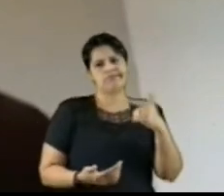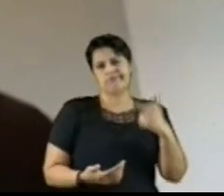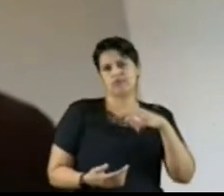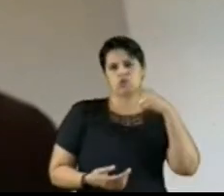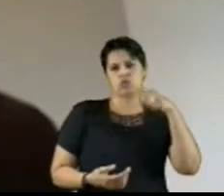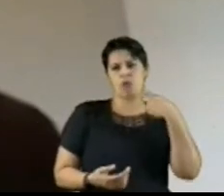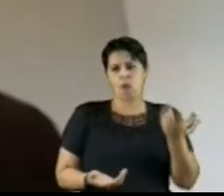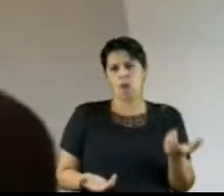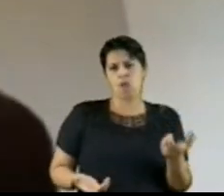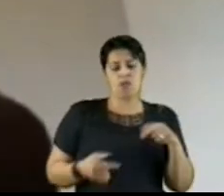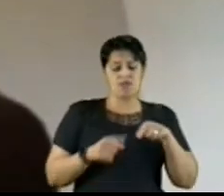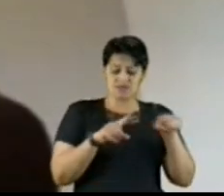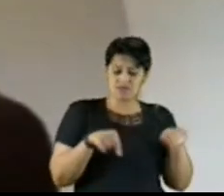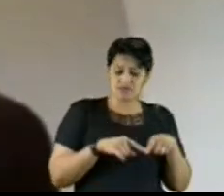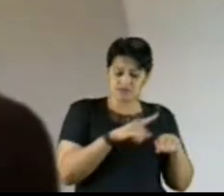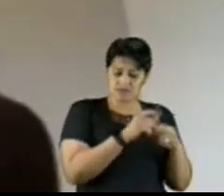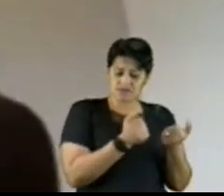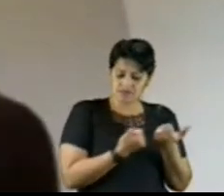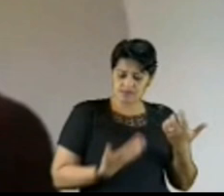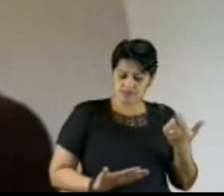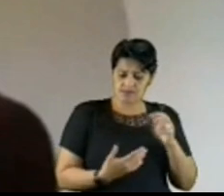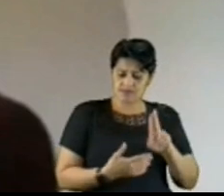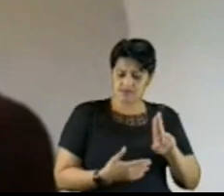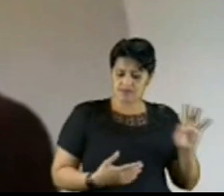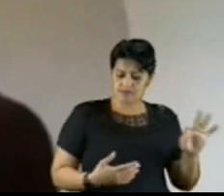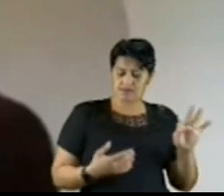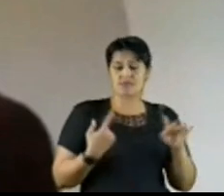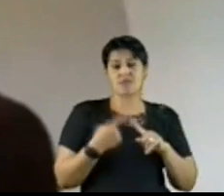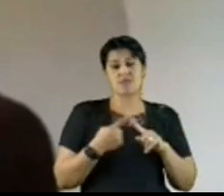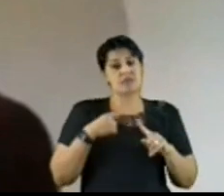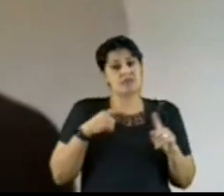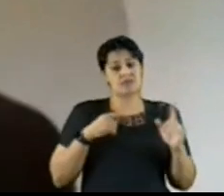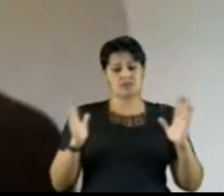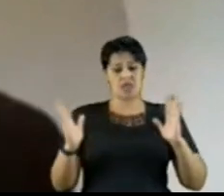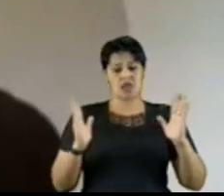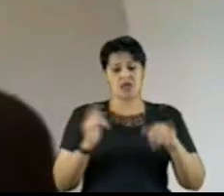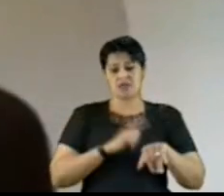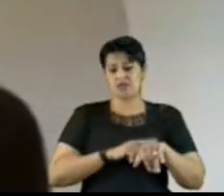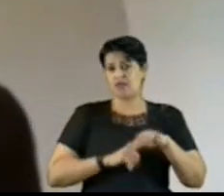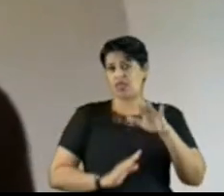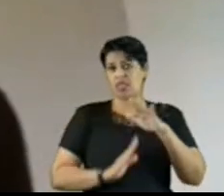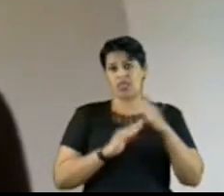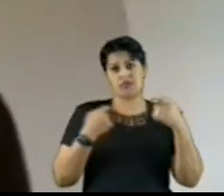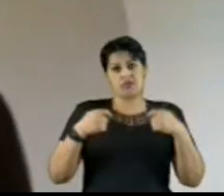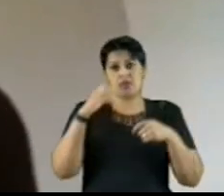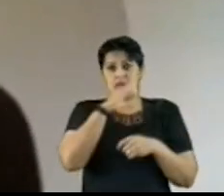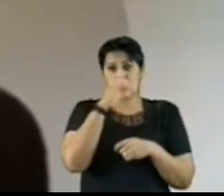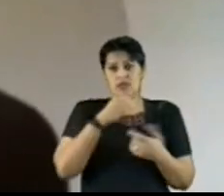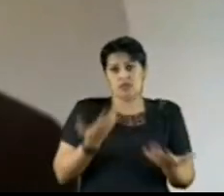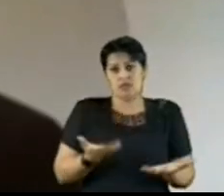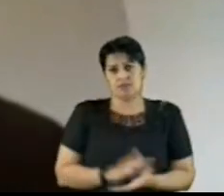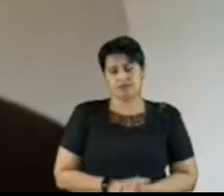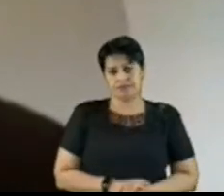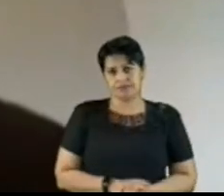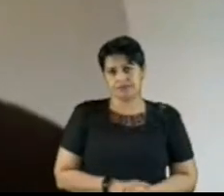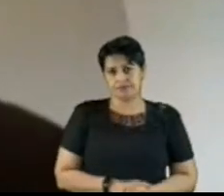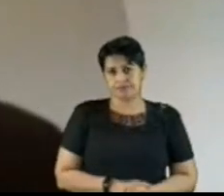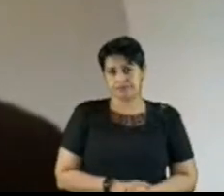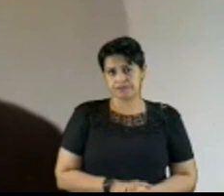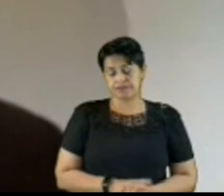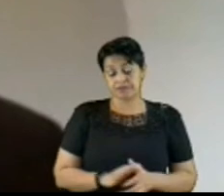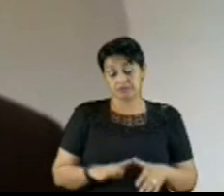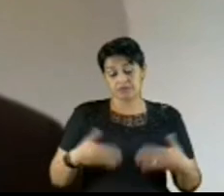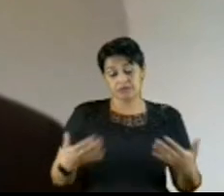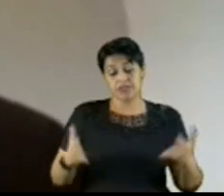unidade instrutiva em função das restrições de impostos ao prazo para análise do presente processo. Ante o